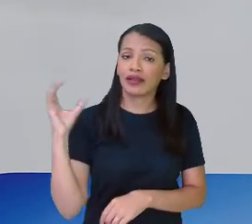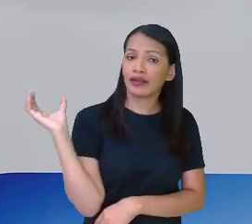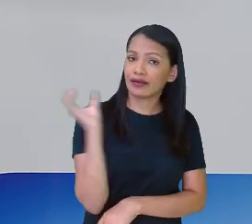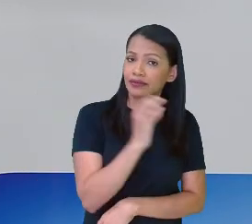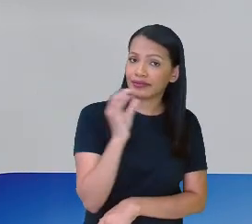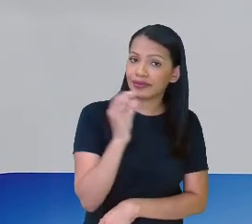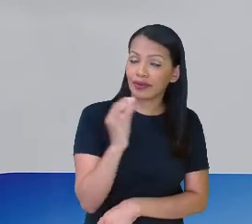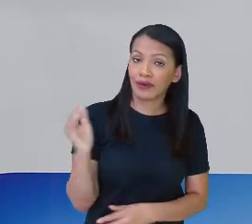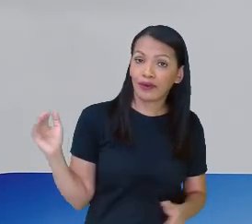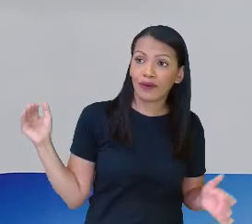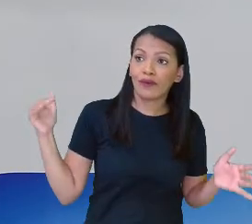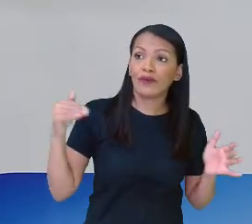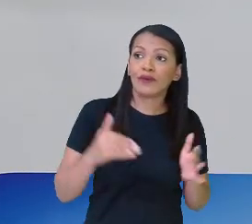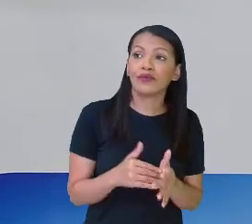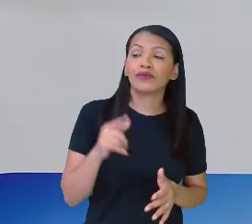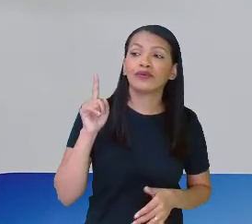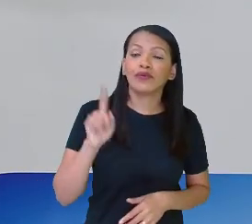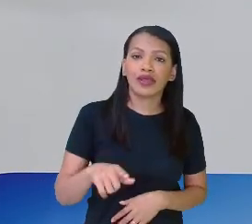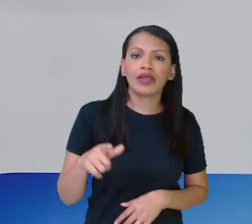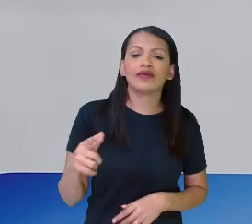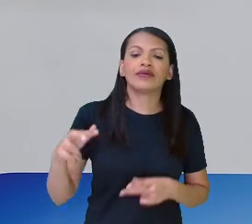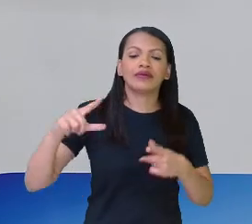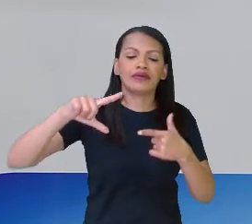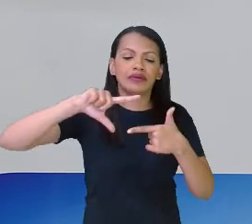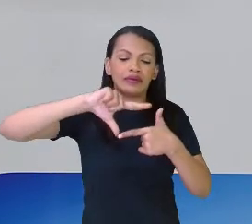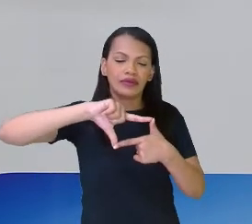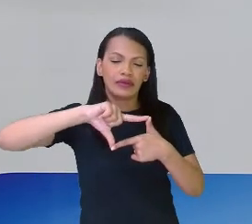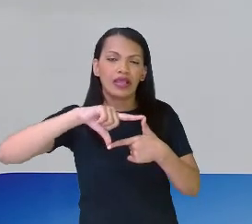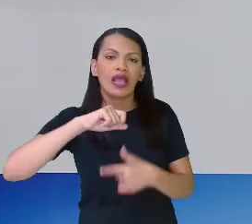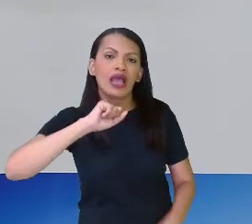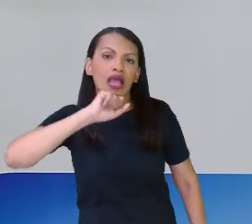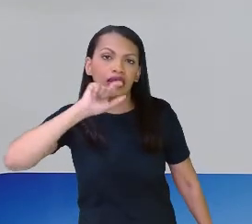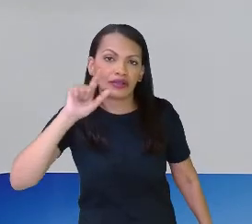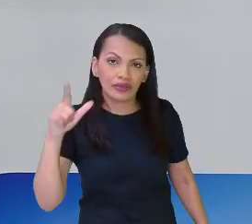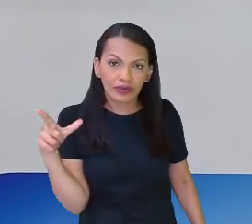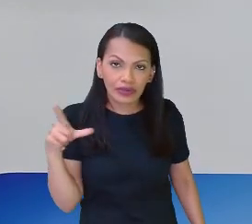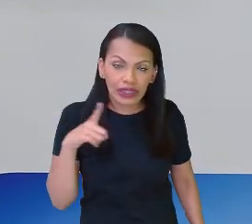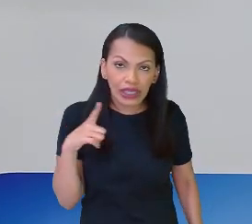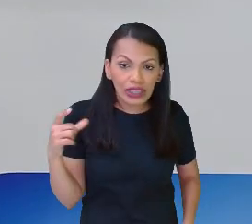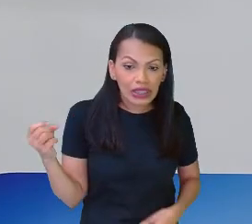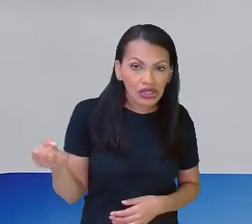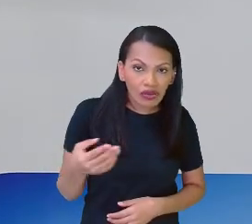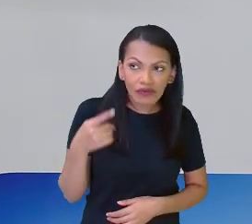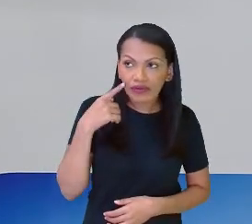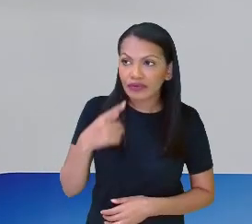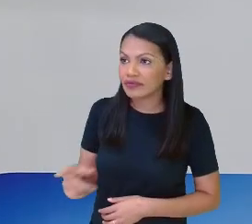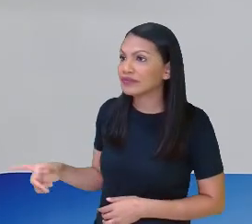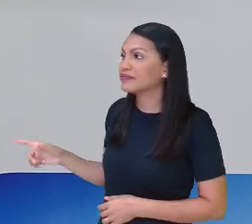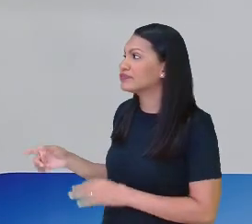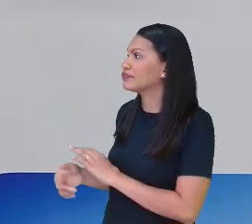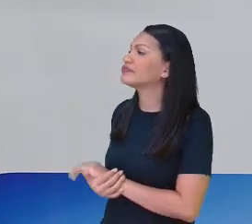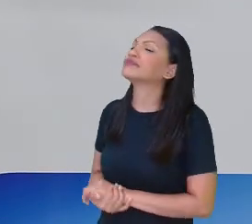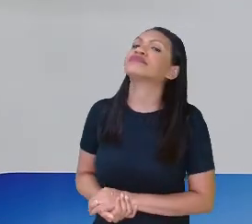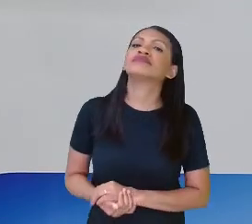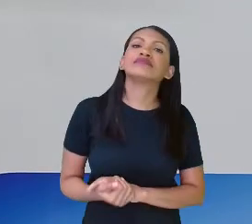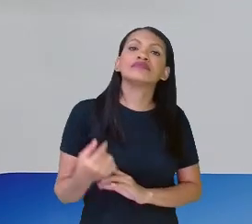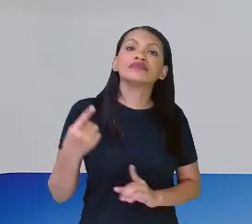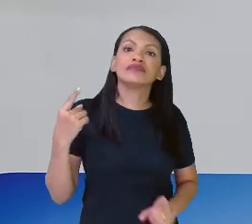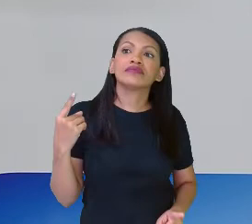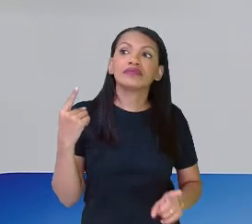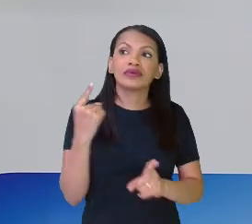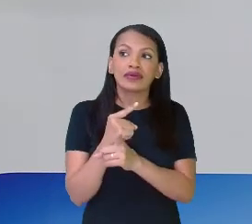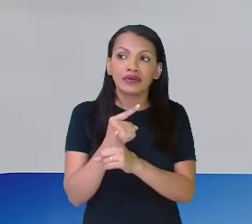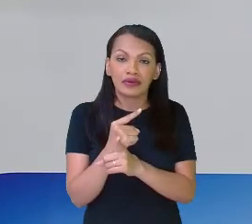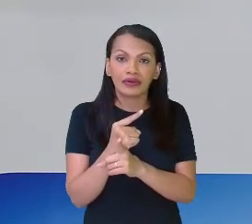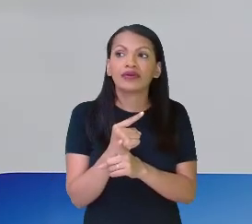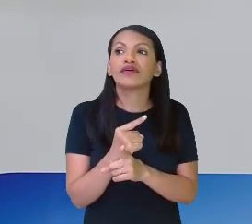o último é retângulo azul. Eu tenho ele aí. Novamente, ó, eu encontrei com